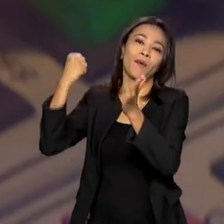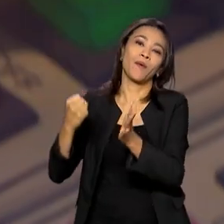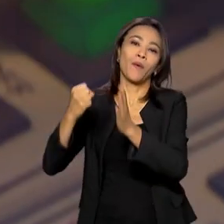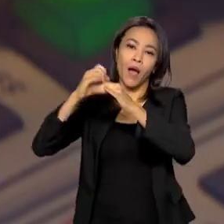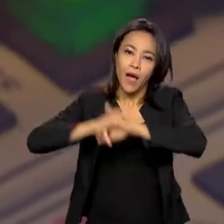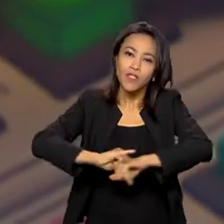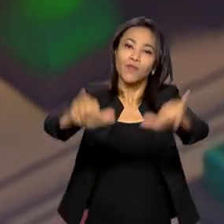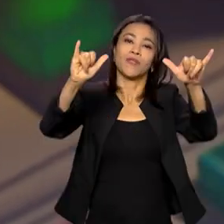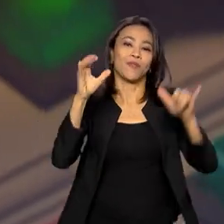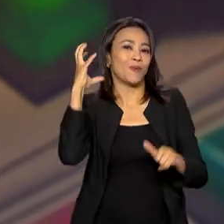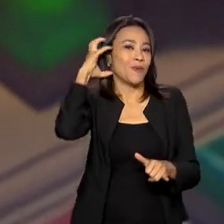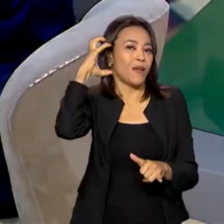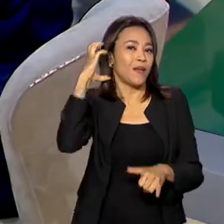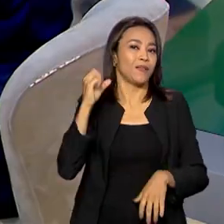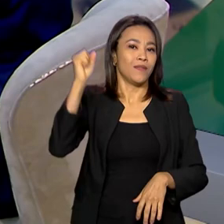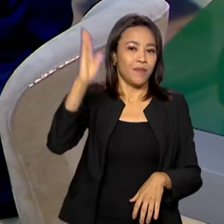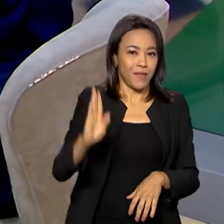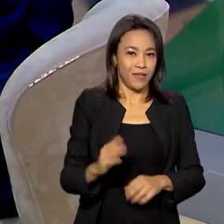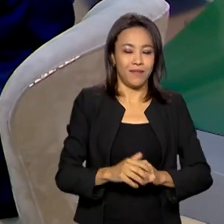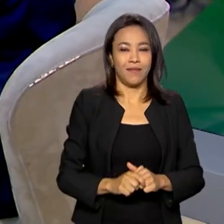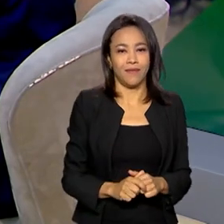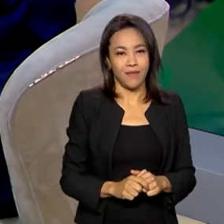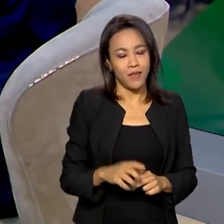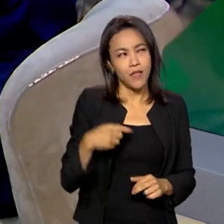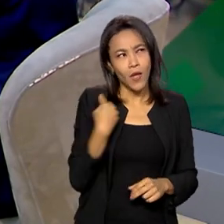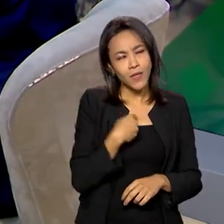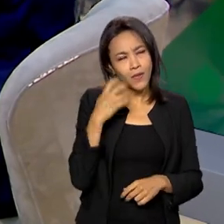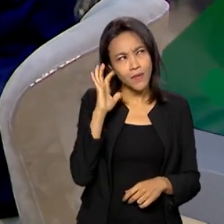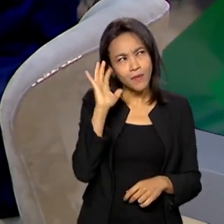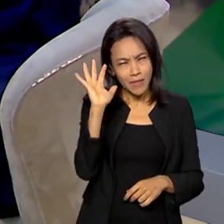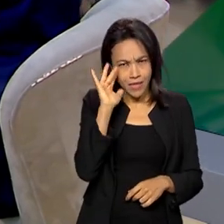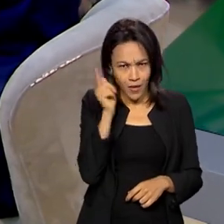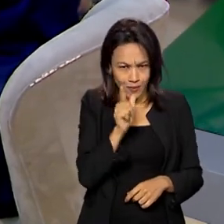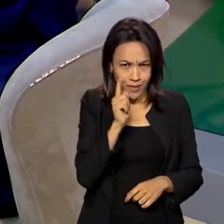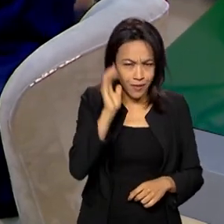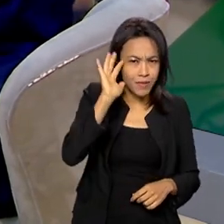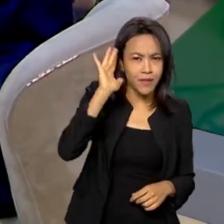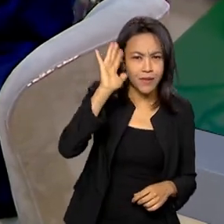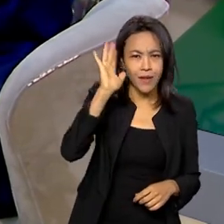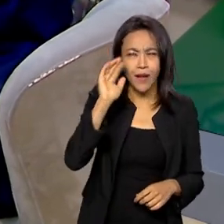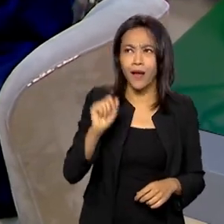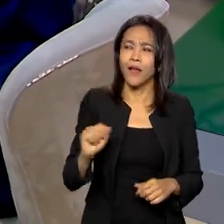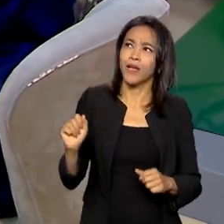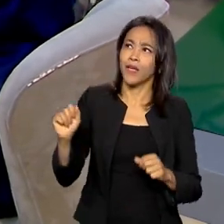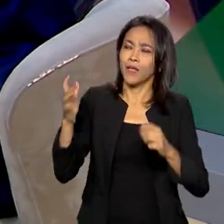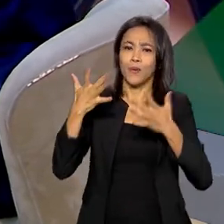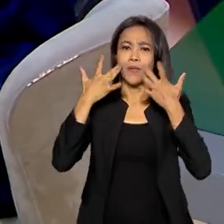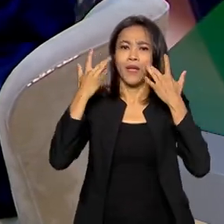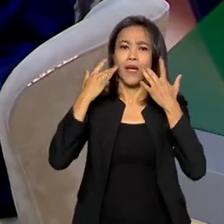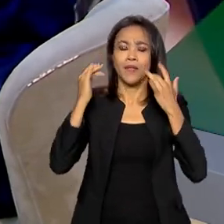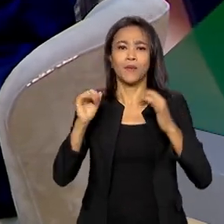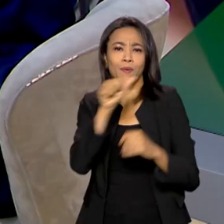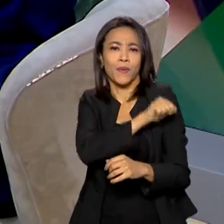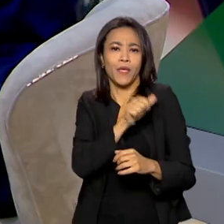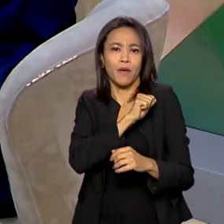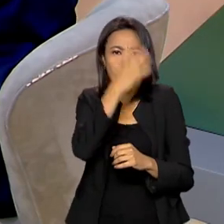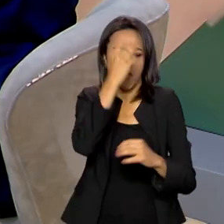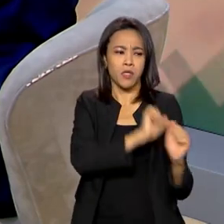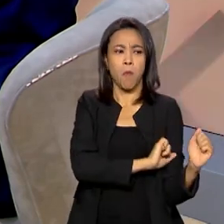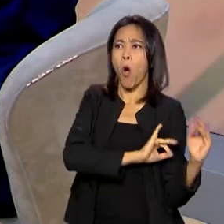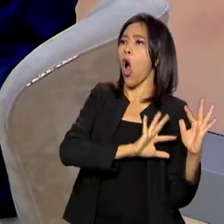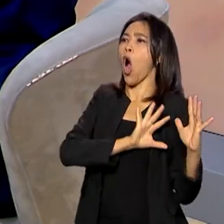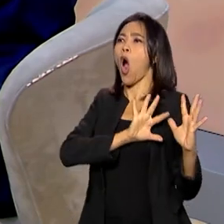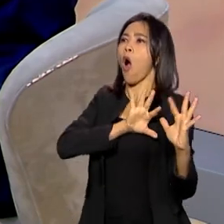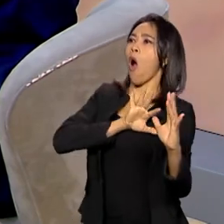Brasil. E a gente consegue imaginar, assim, a população ali em frente ao Teatro Municipal do Rio de Janeiro e talvez